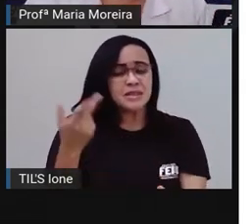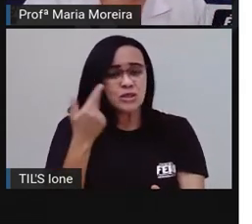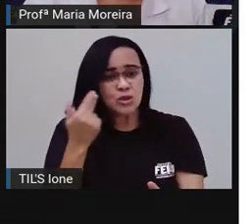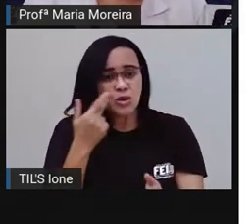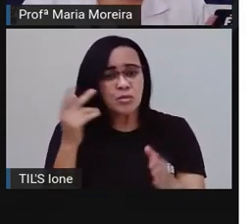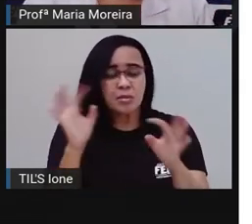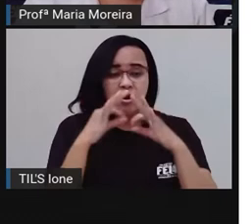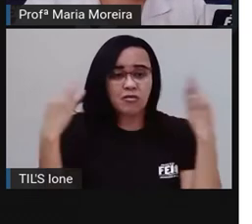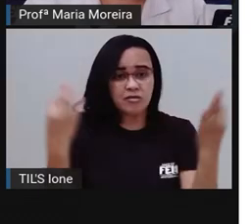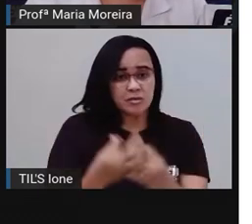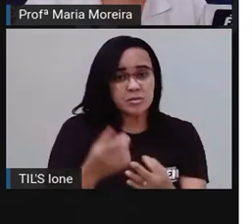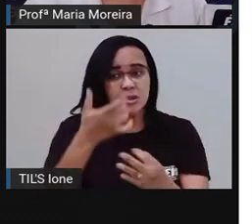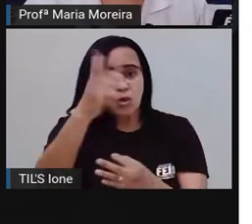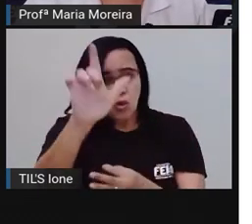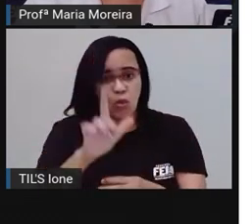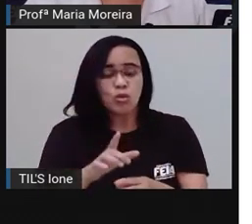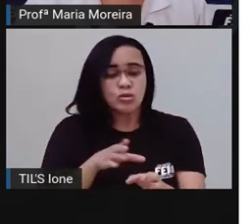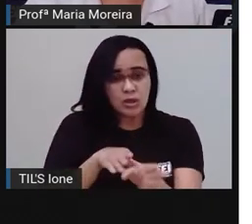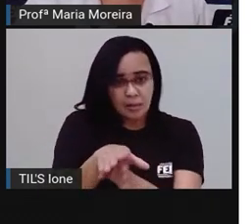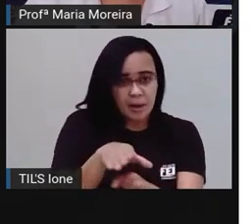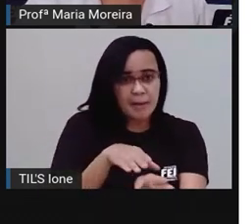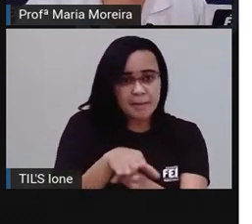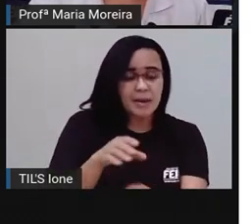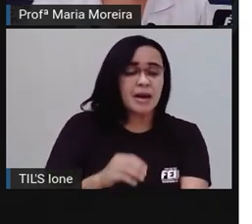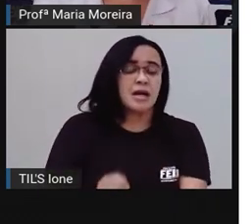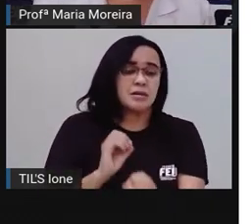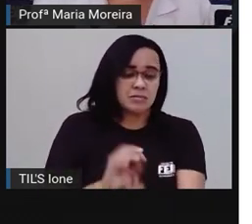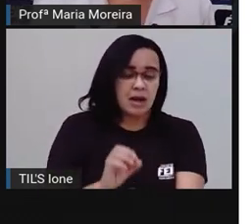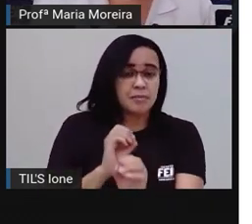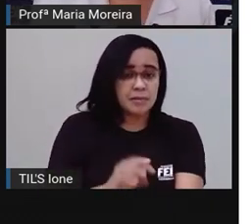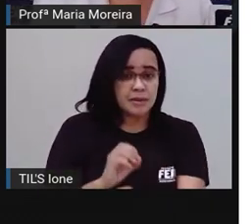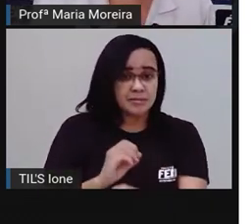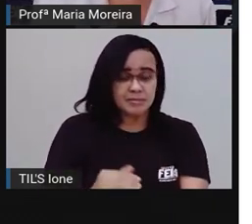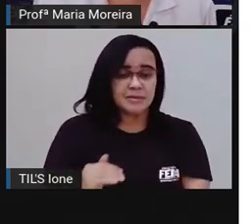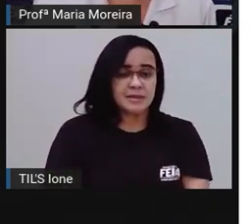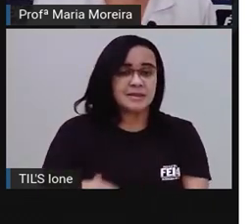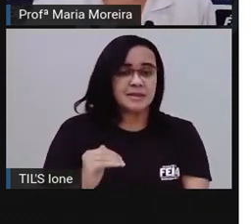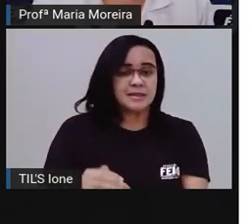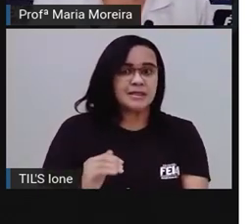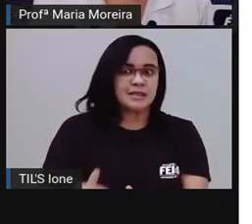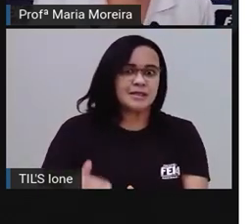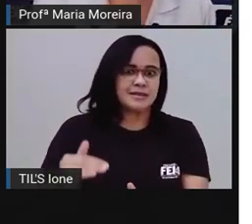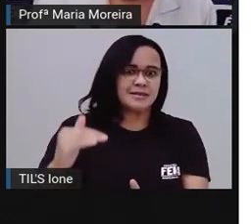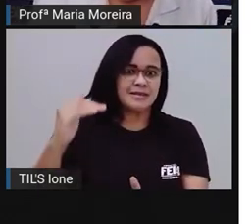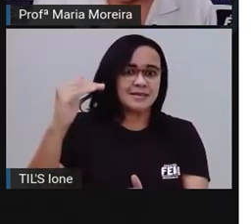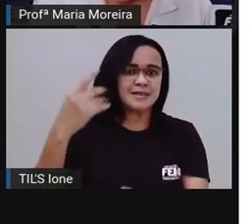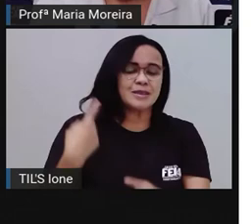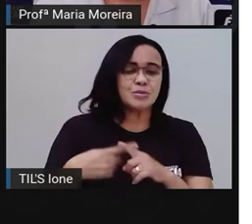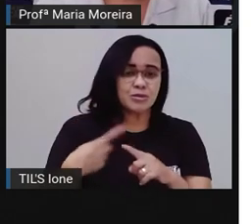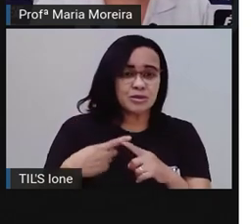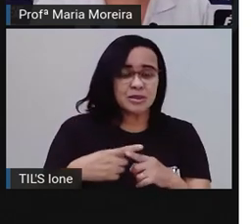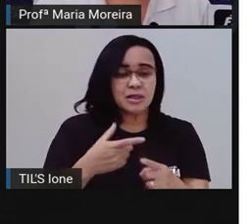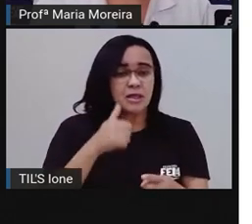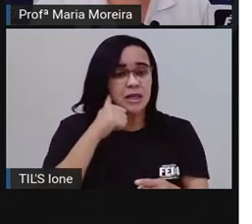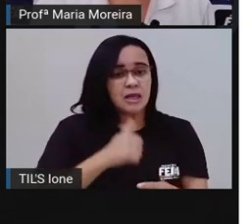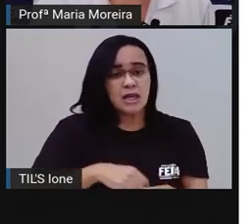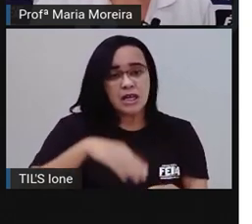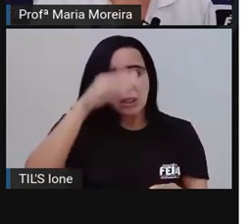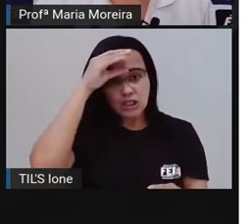mãe, ela não tinha condições, né? De me criar. Não tinha condições financeiras. Então, as minhas tias, elas me criaram.